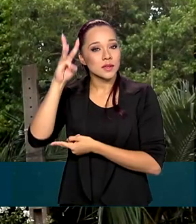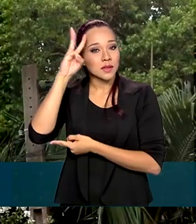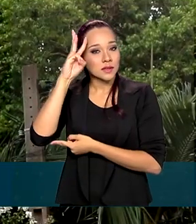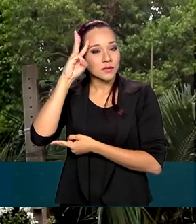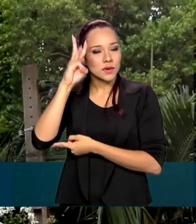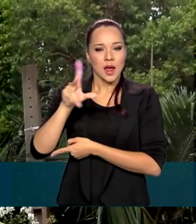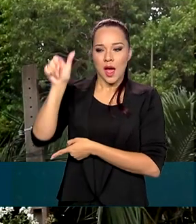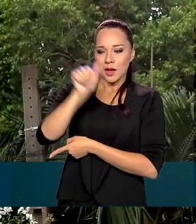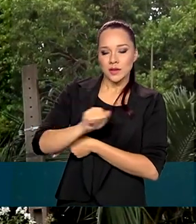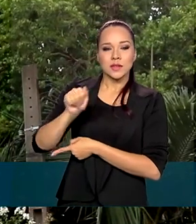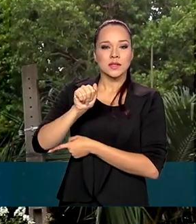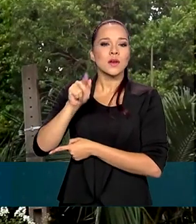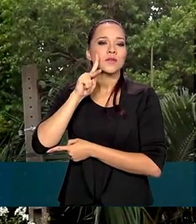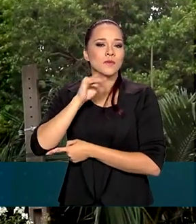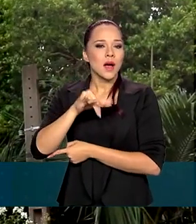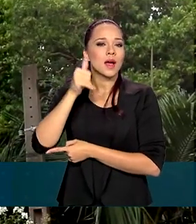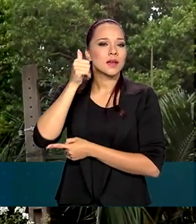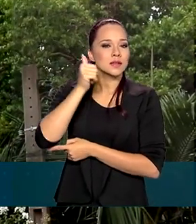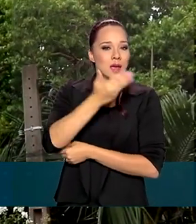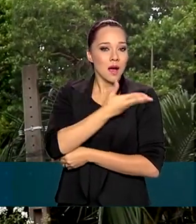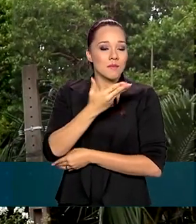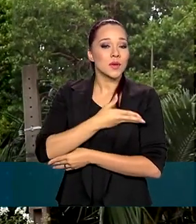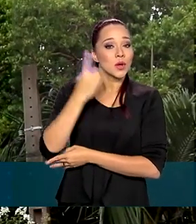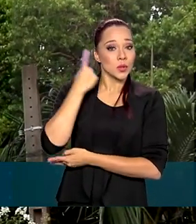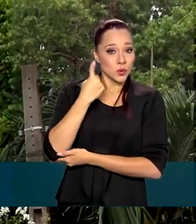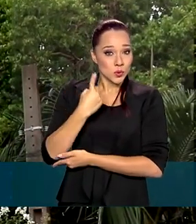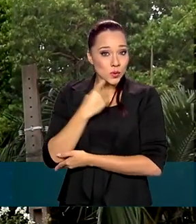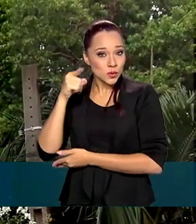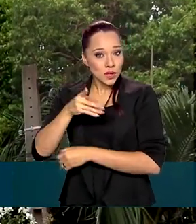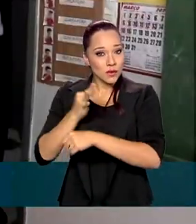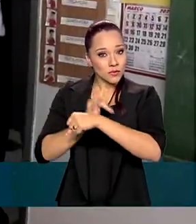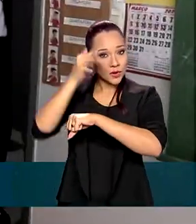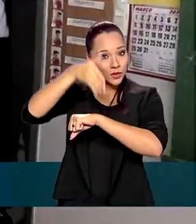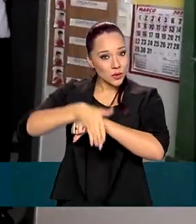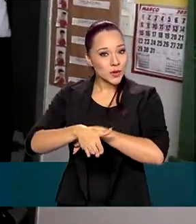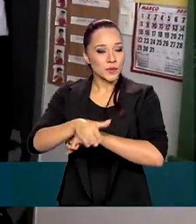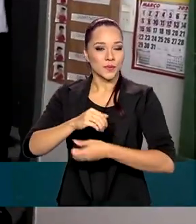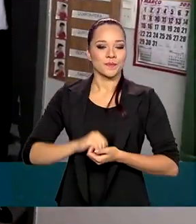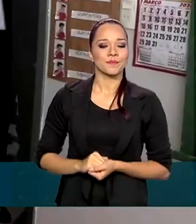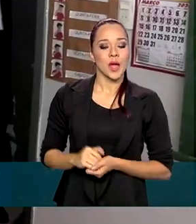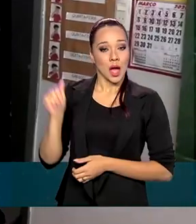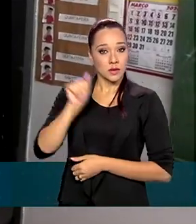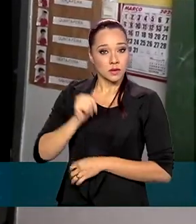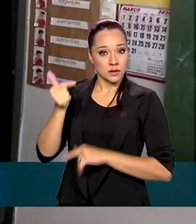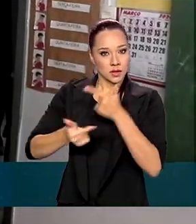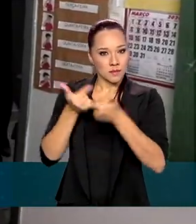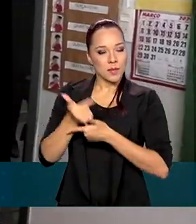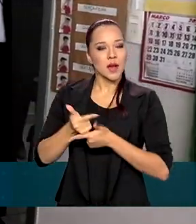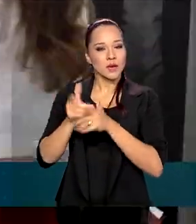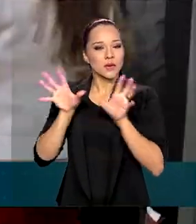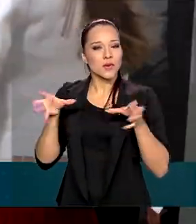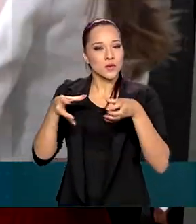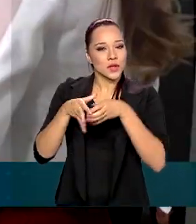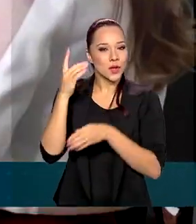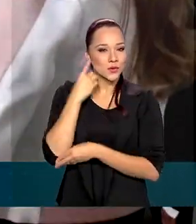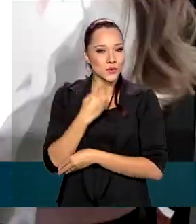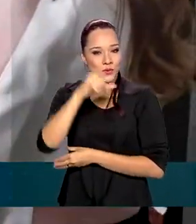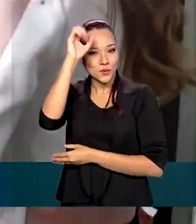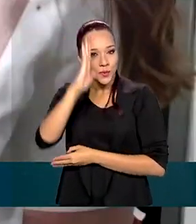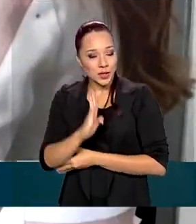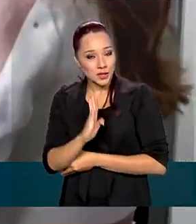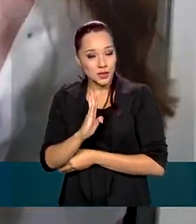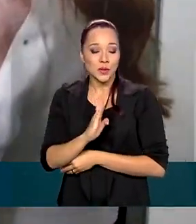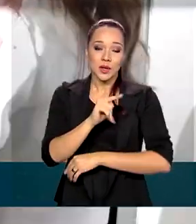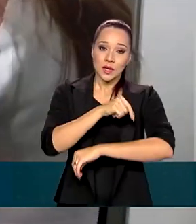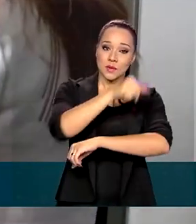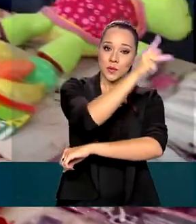Associação de Pais e Amigos dos Surdos de Foz do Iguaçu, no Paraná. A associação trabalha com as comunidades surdas brasileira e